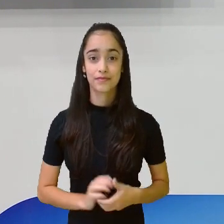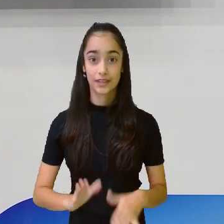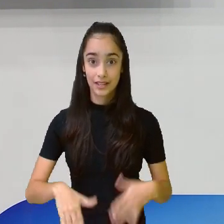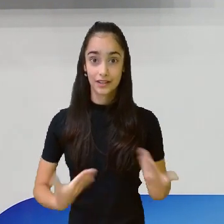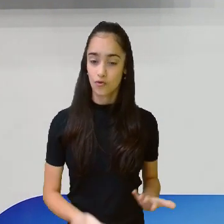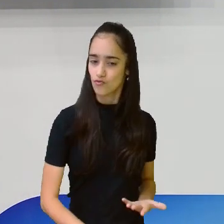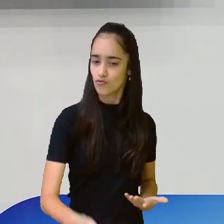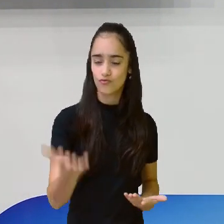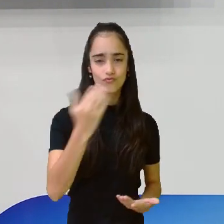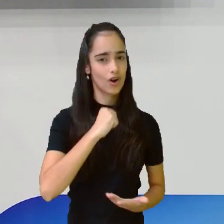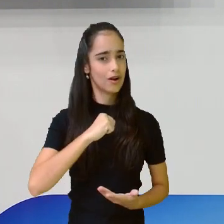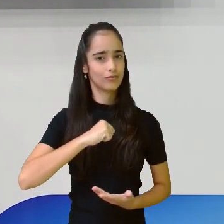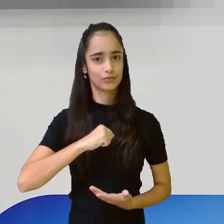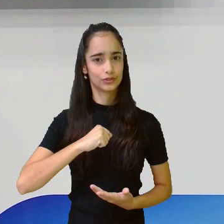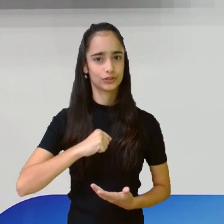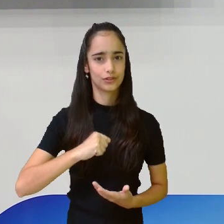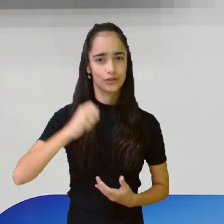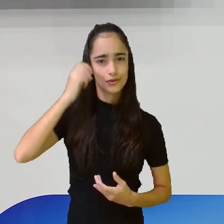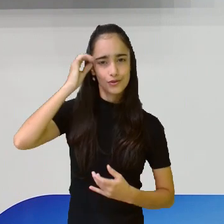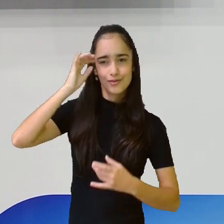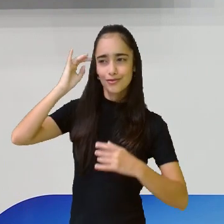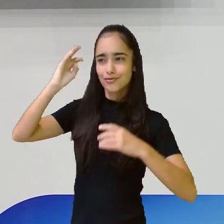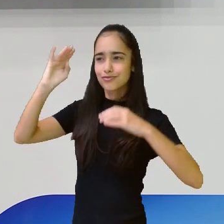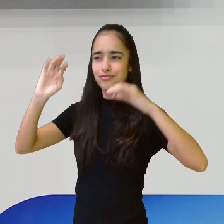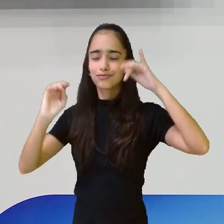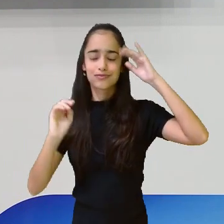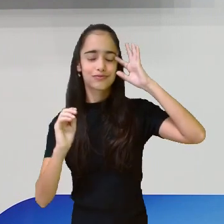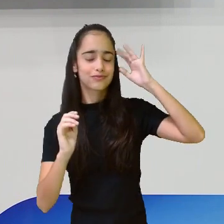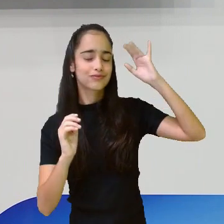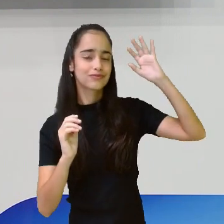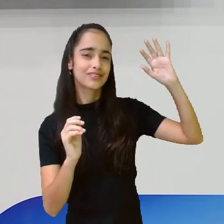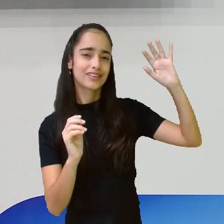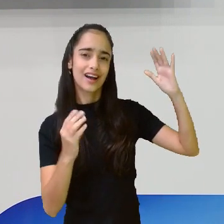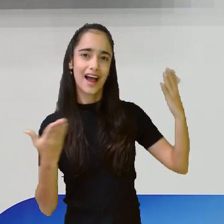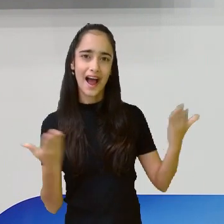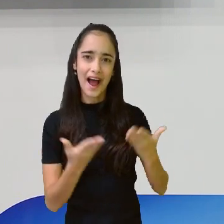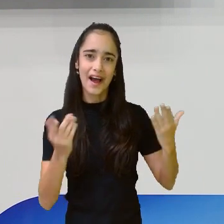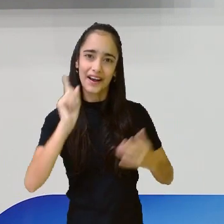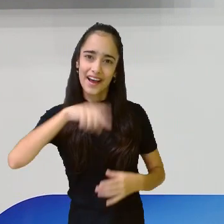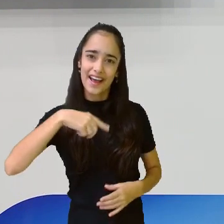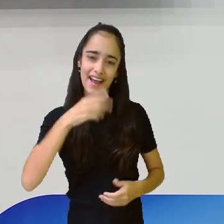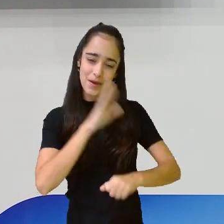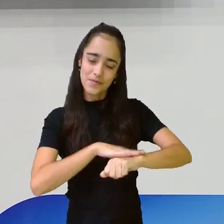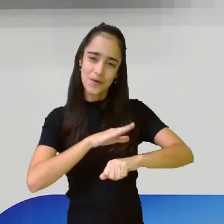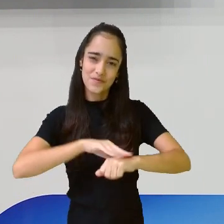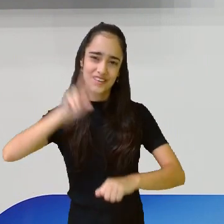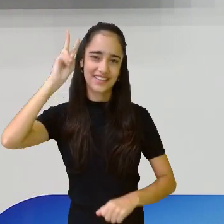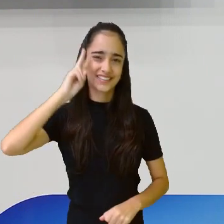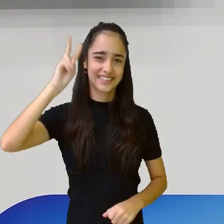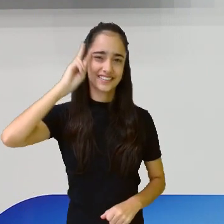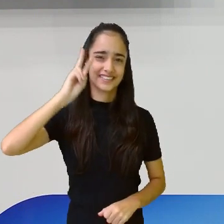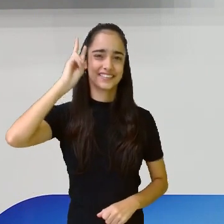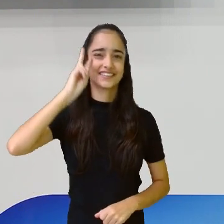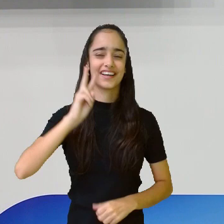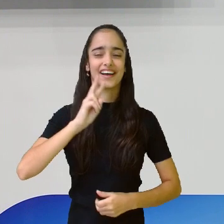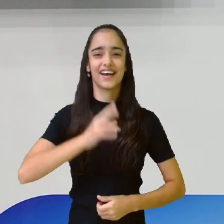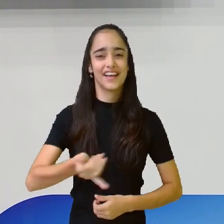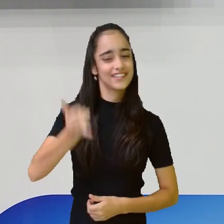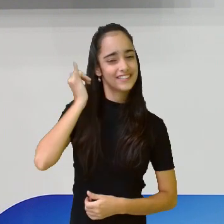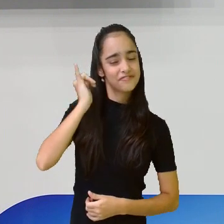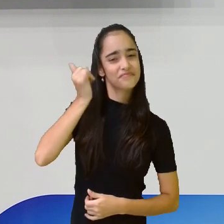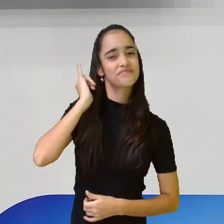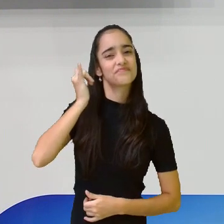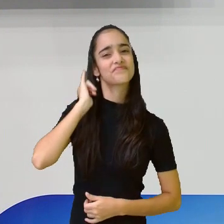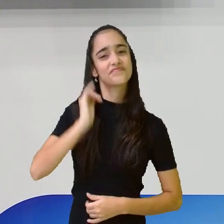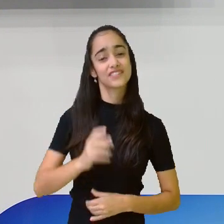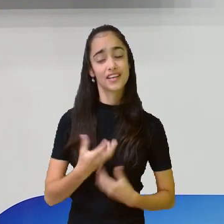vamos lá para Era Uma Vez, então relaxa aí que agora vem história, vem uma fábula